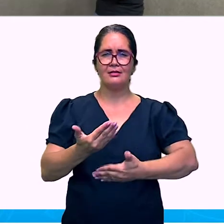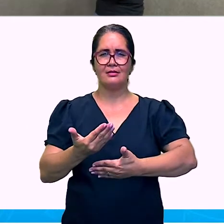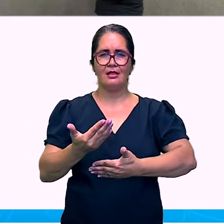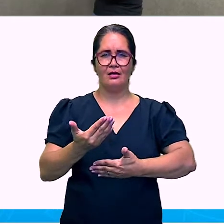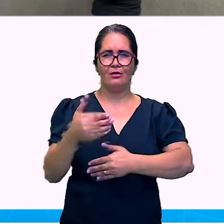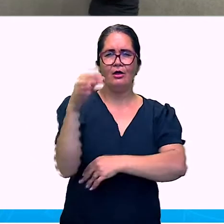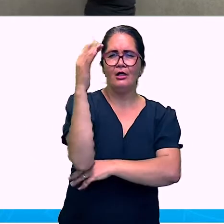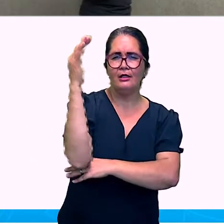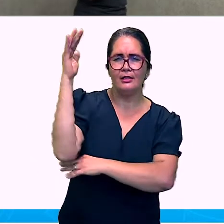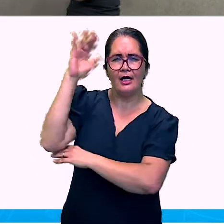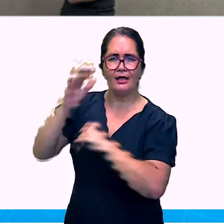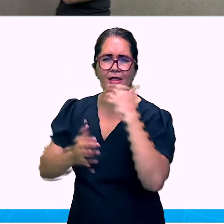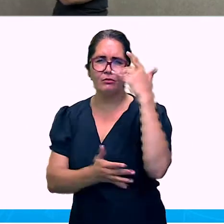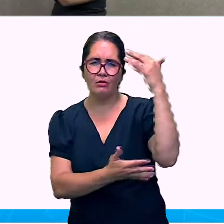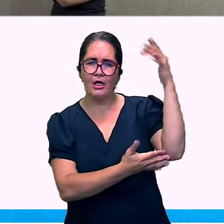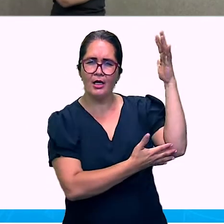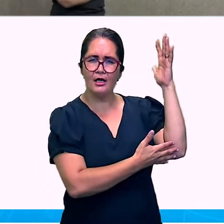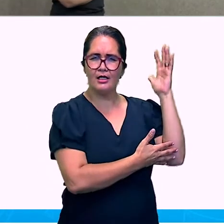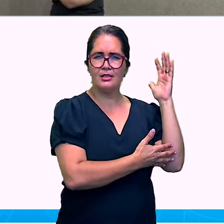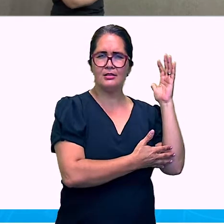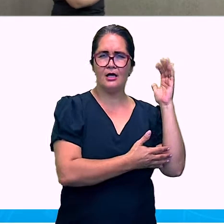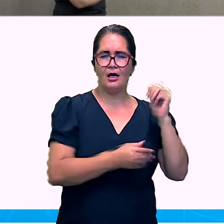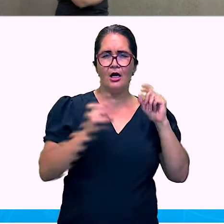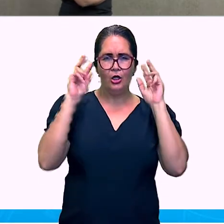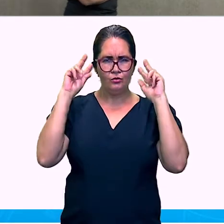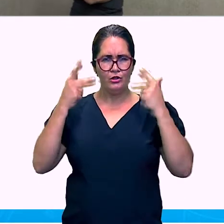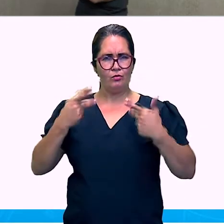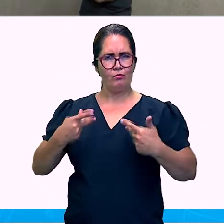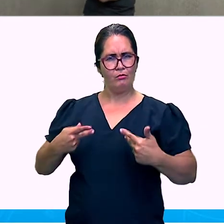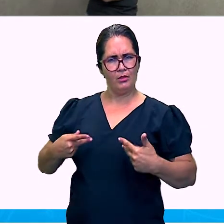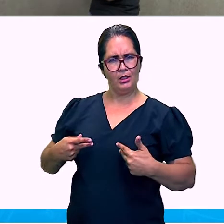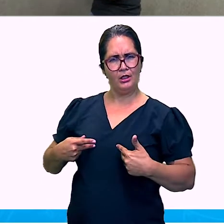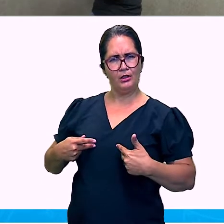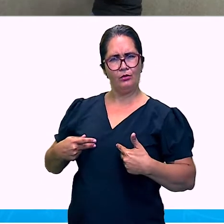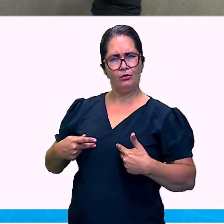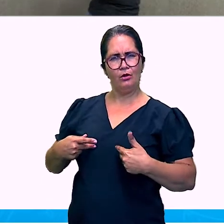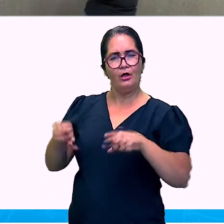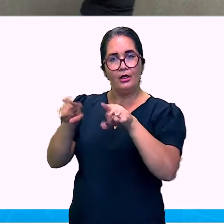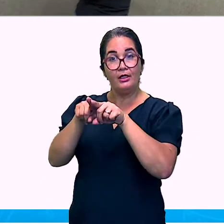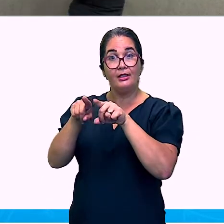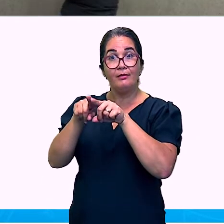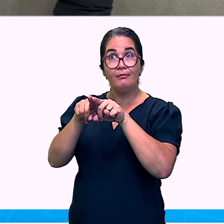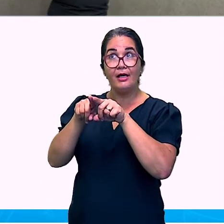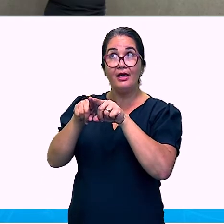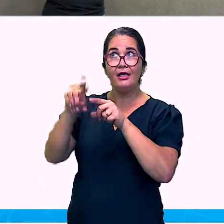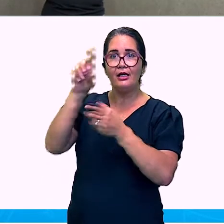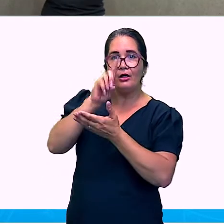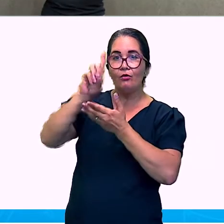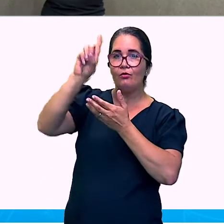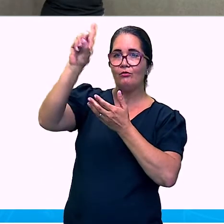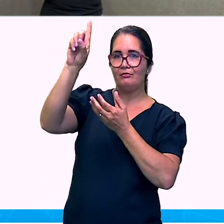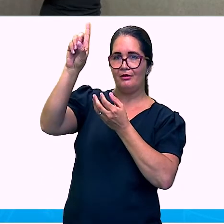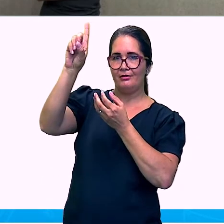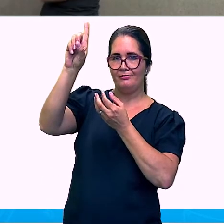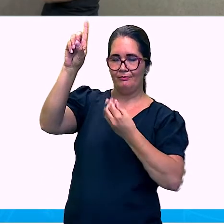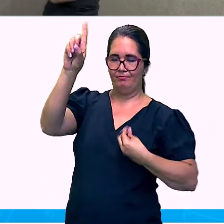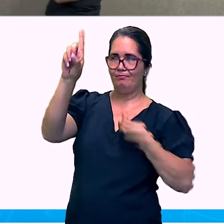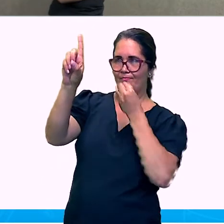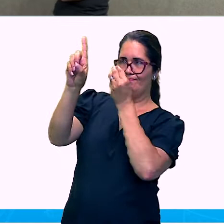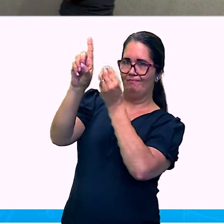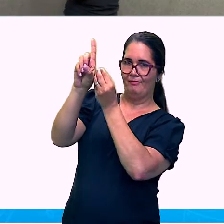Crenças na capacidade humana. Também o retorno. A antiguidade clássica.